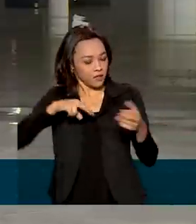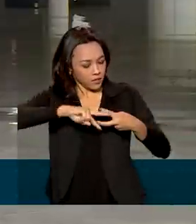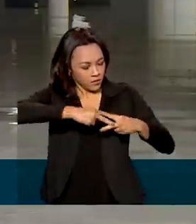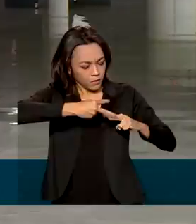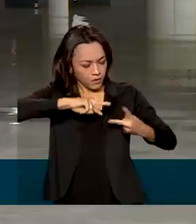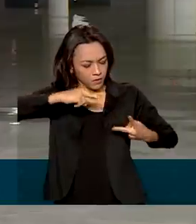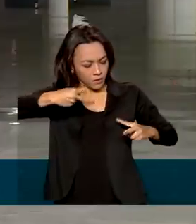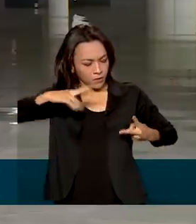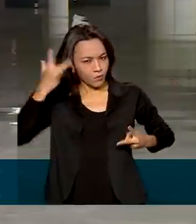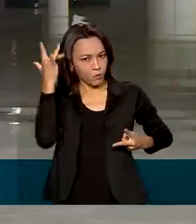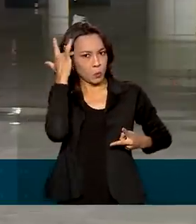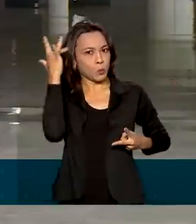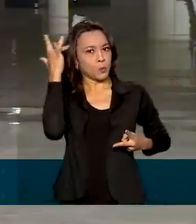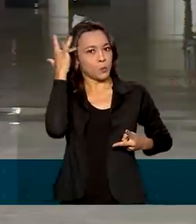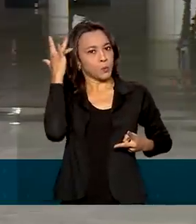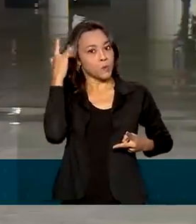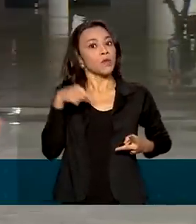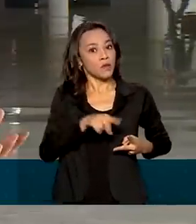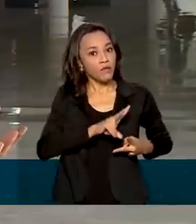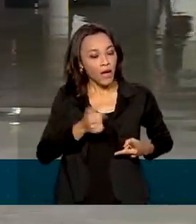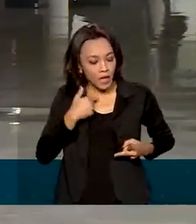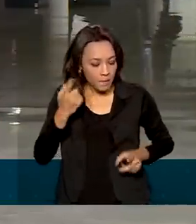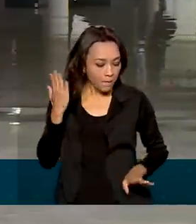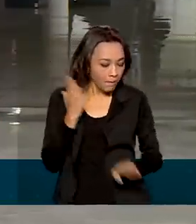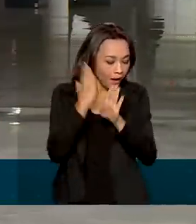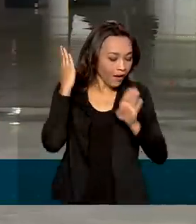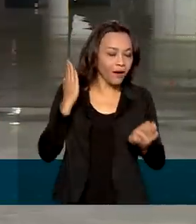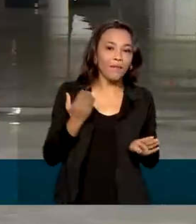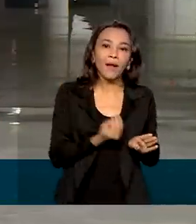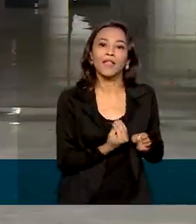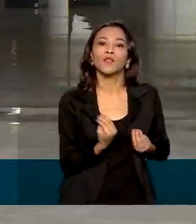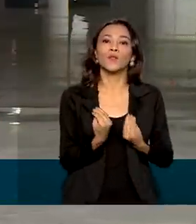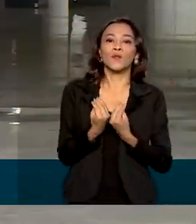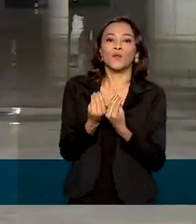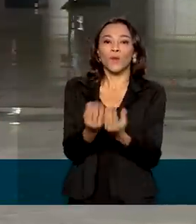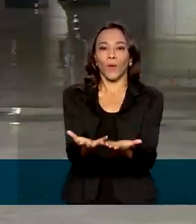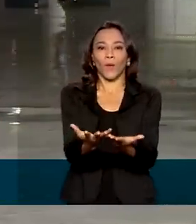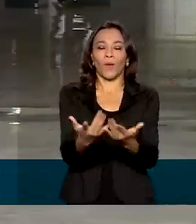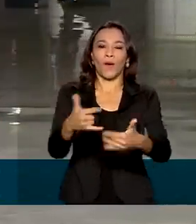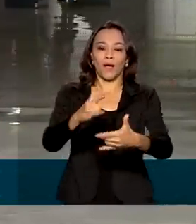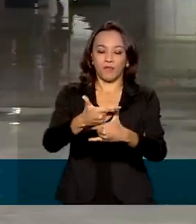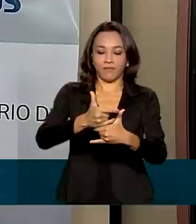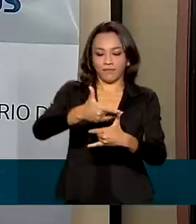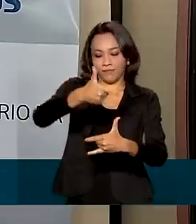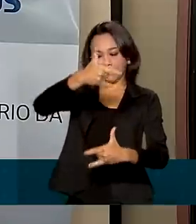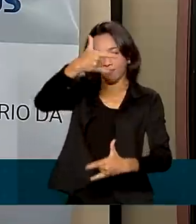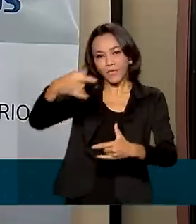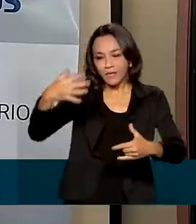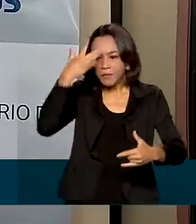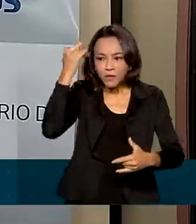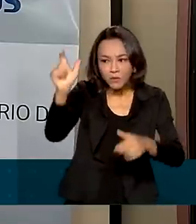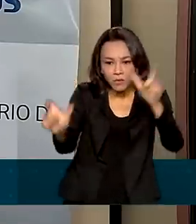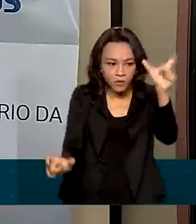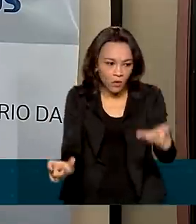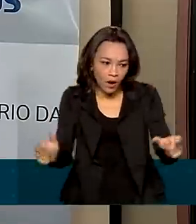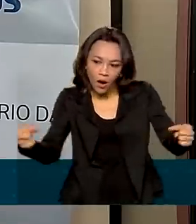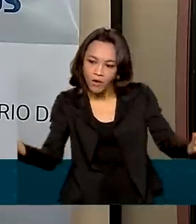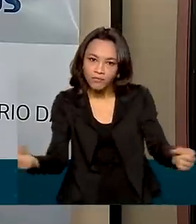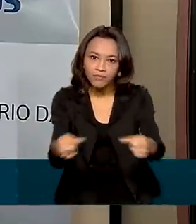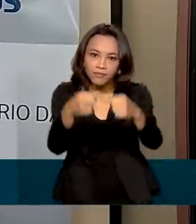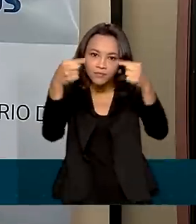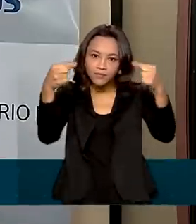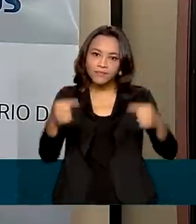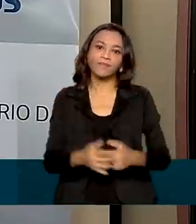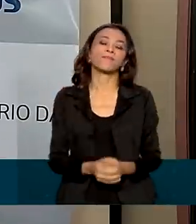avançados, o que deve aumentar a chance de localização de doadores e pacientes compatíveis. A partir do momento que os doadores